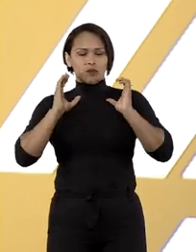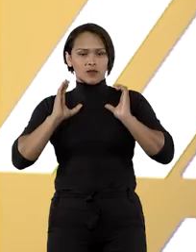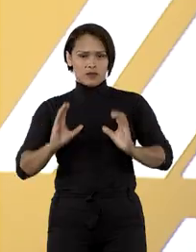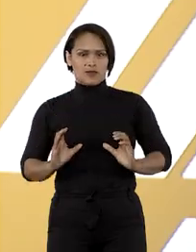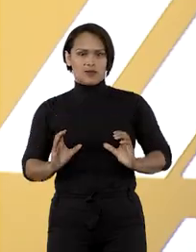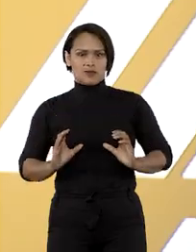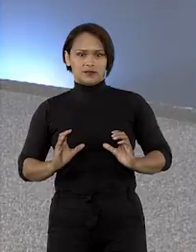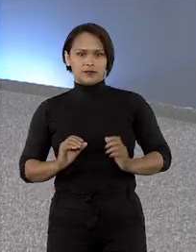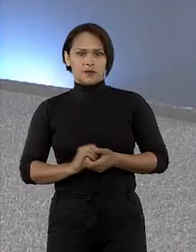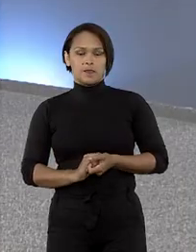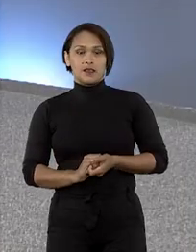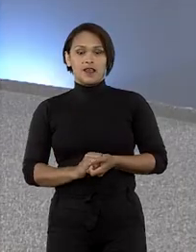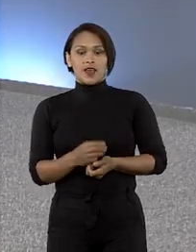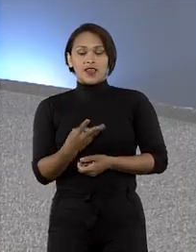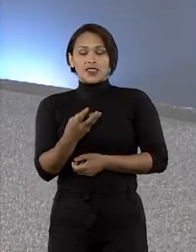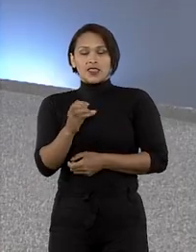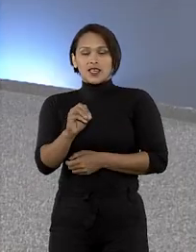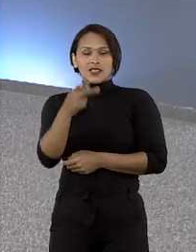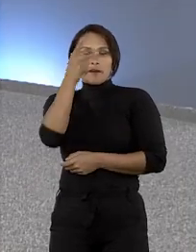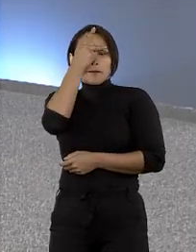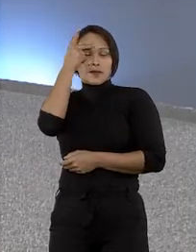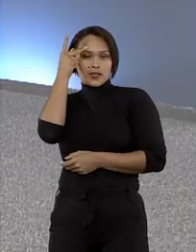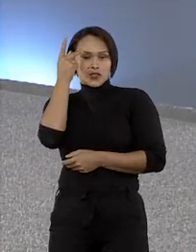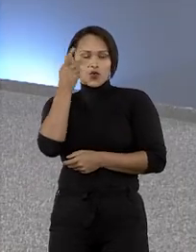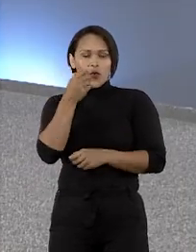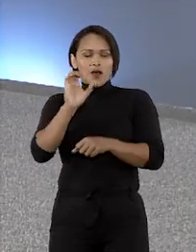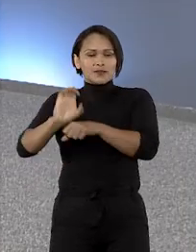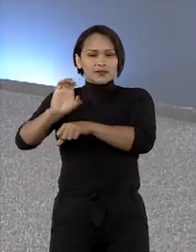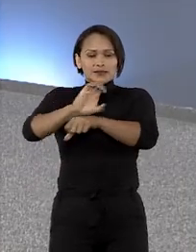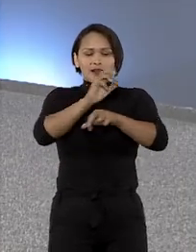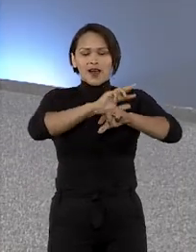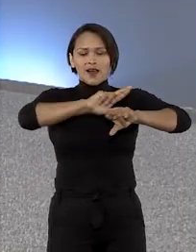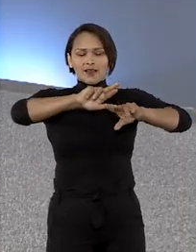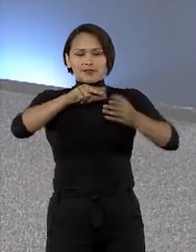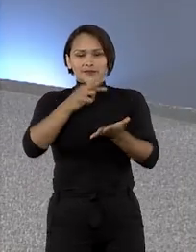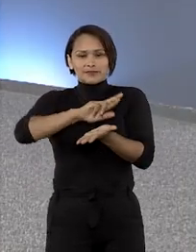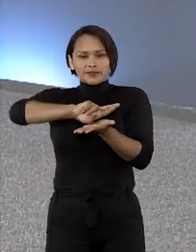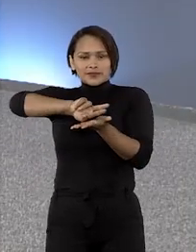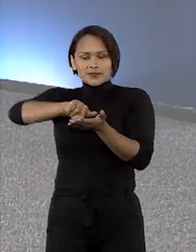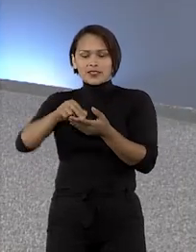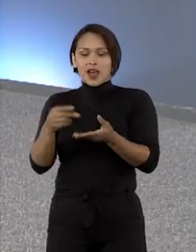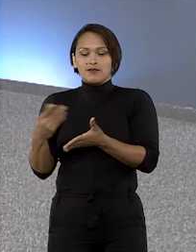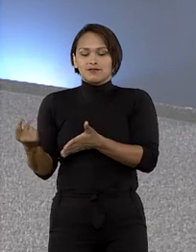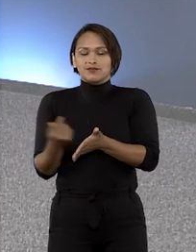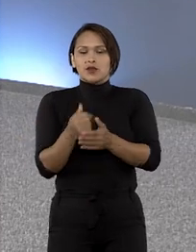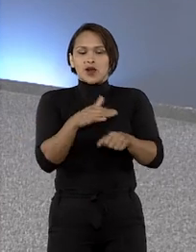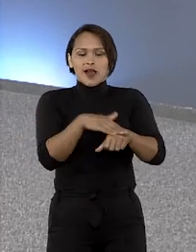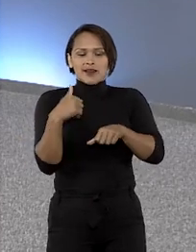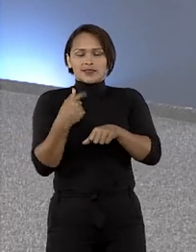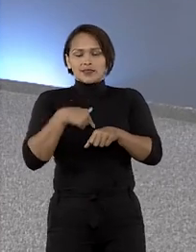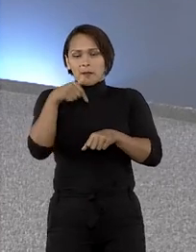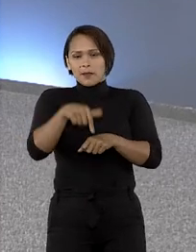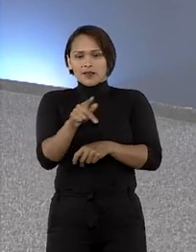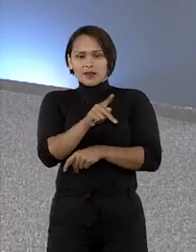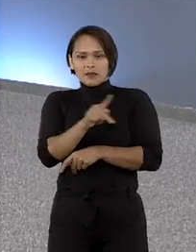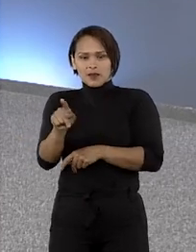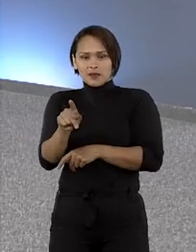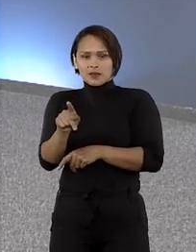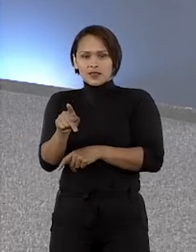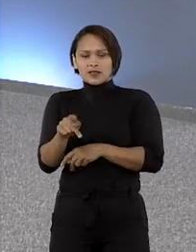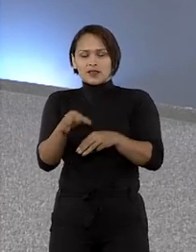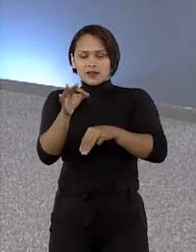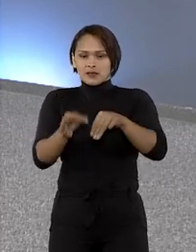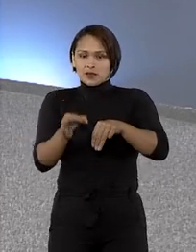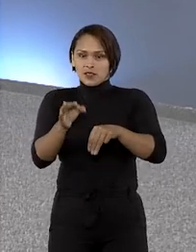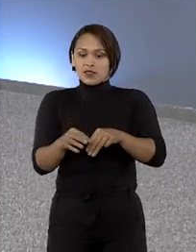cidadãos. Cerca de 30 pessoas de diversos estados brasileiros foram atendidas pelo ministro Humberto